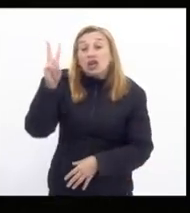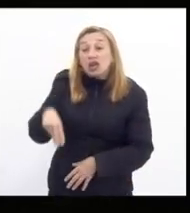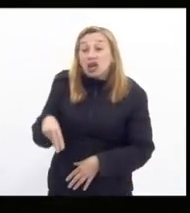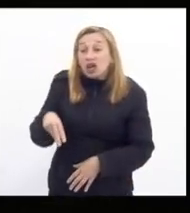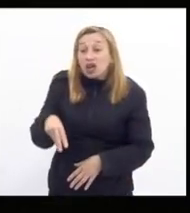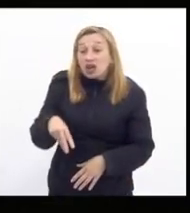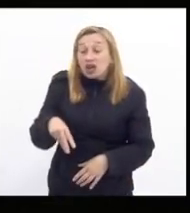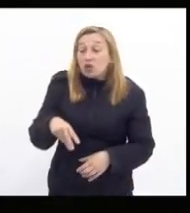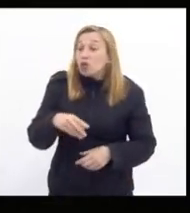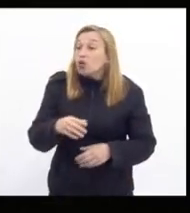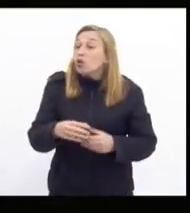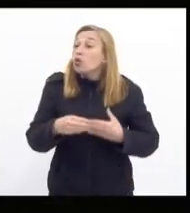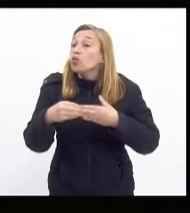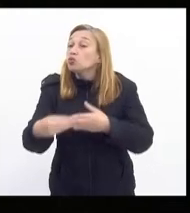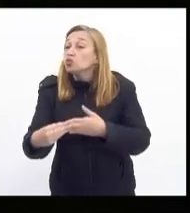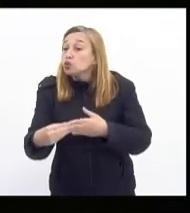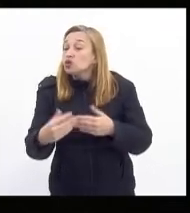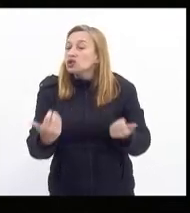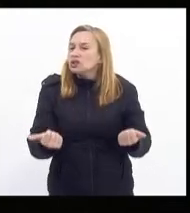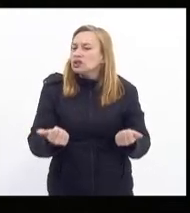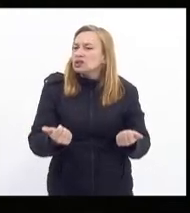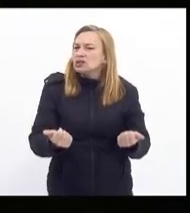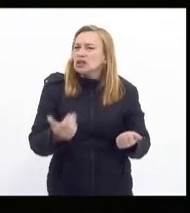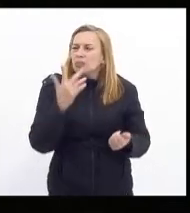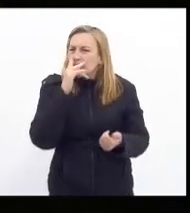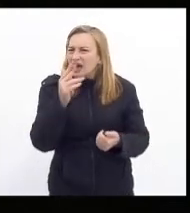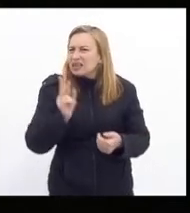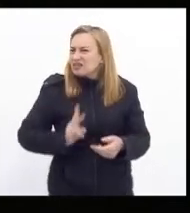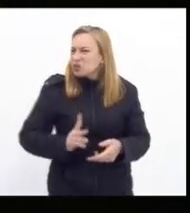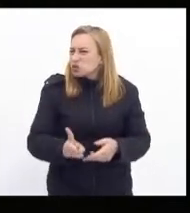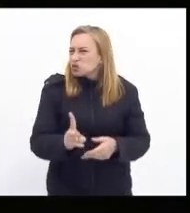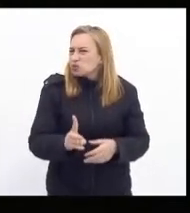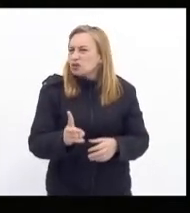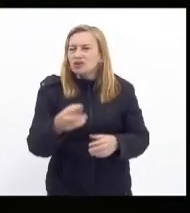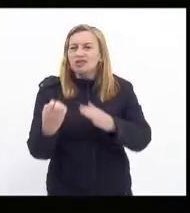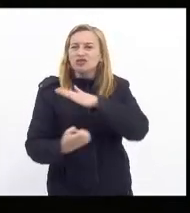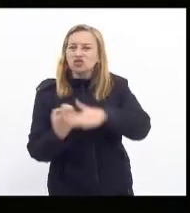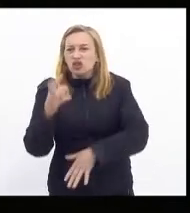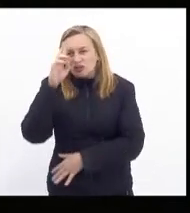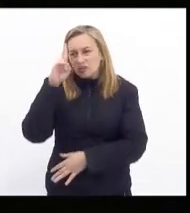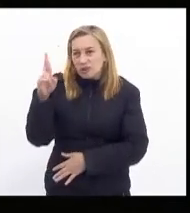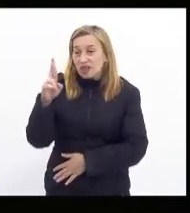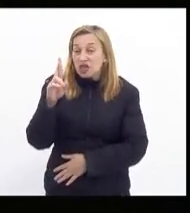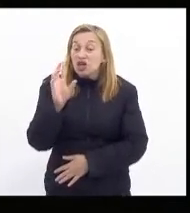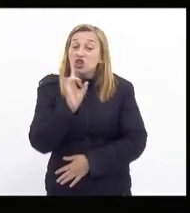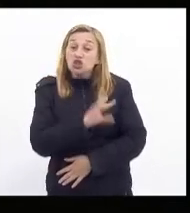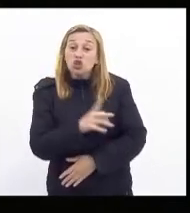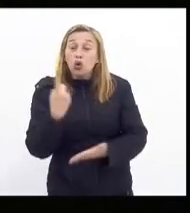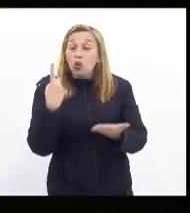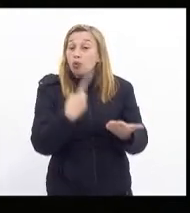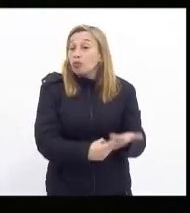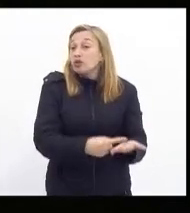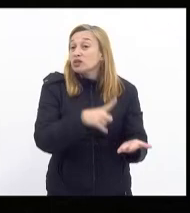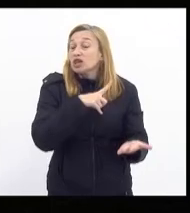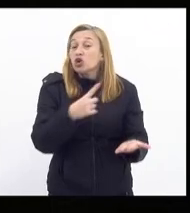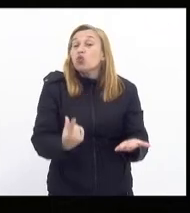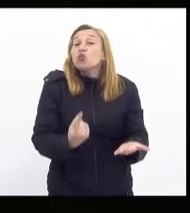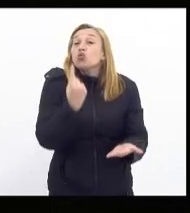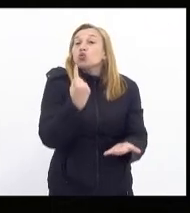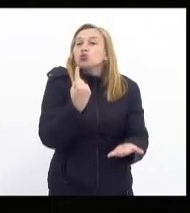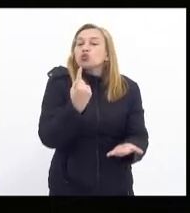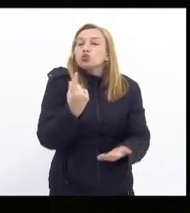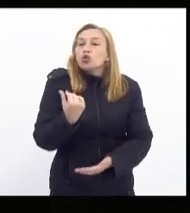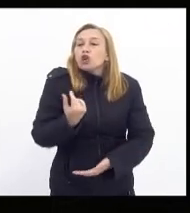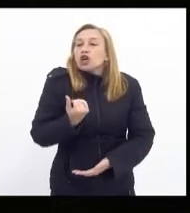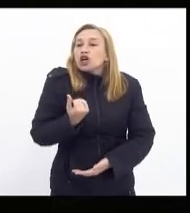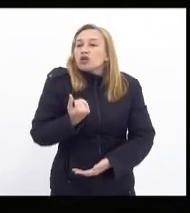vai continuar comandando exatamente o empresariado empresariado este que só tem compromisso único com o